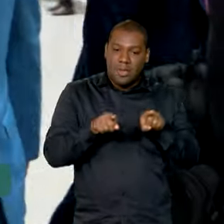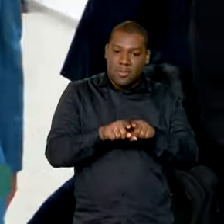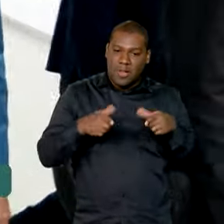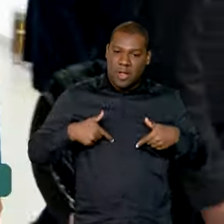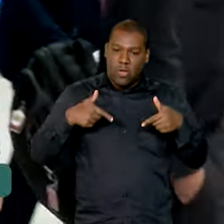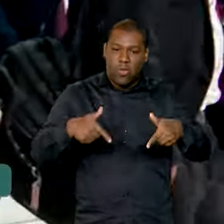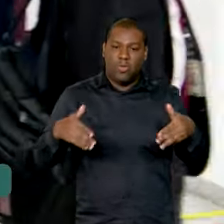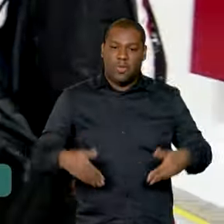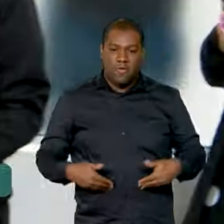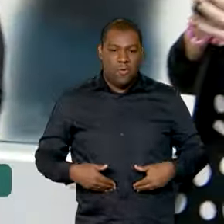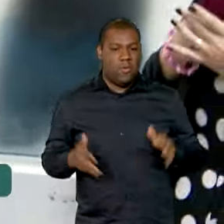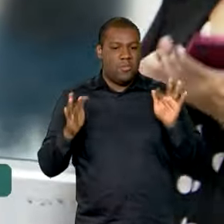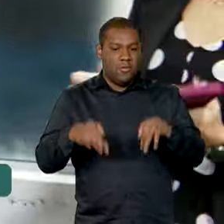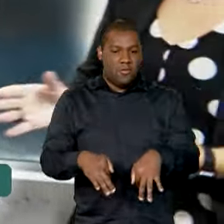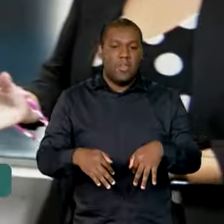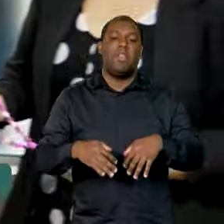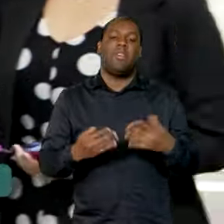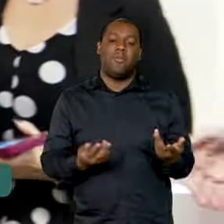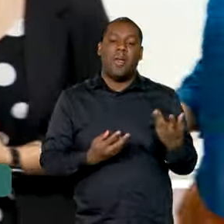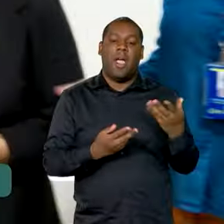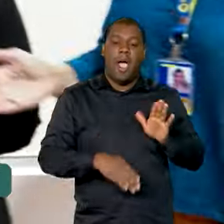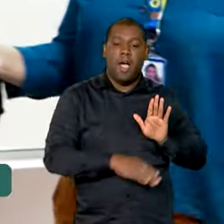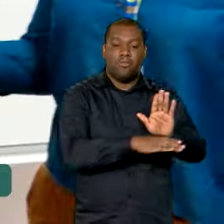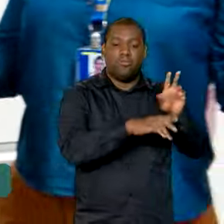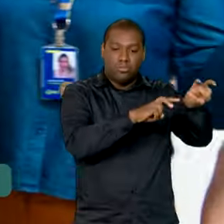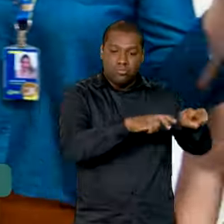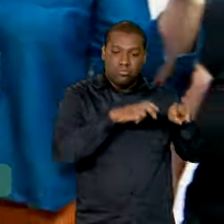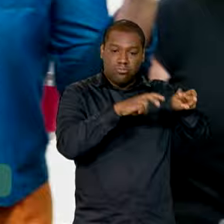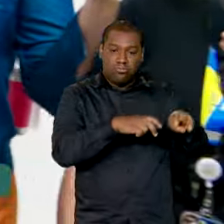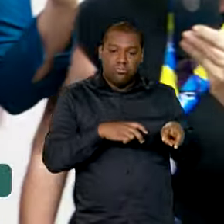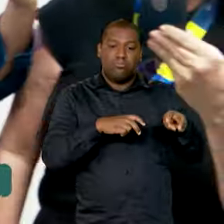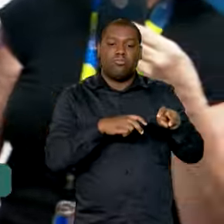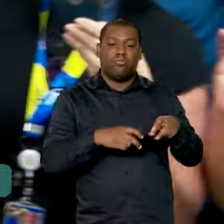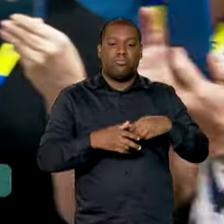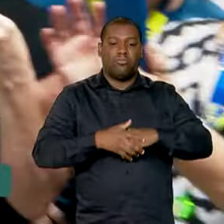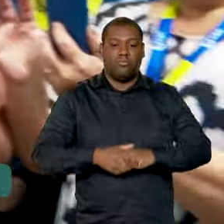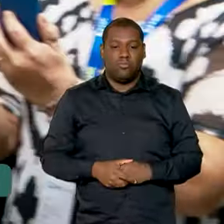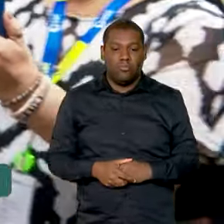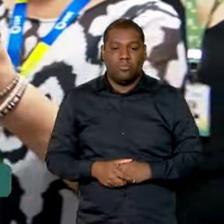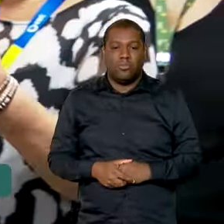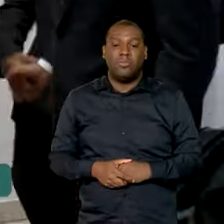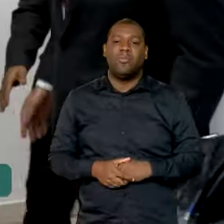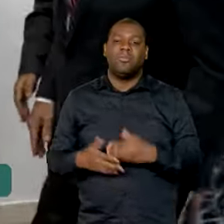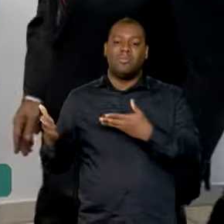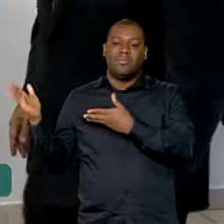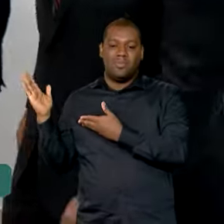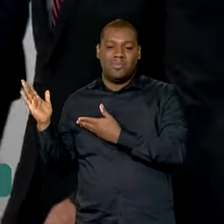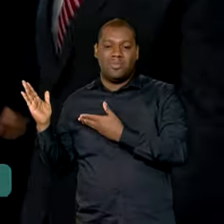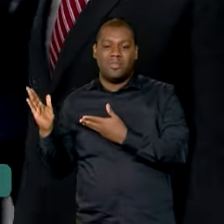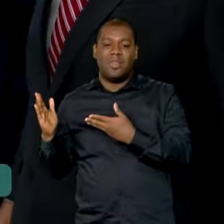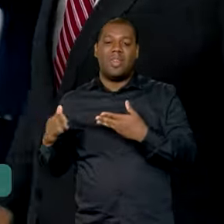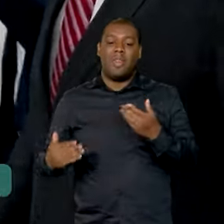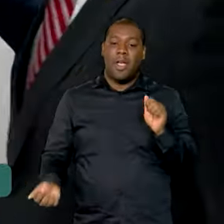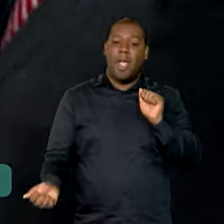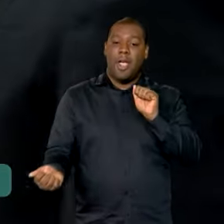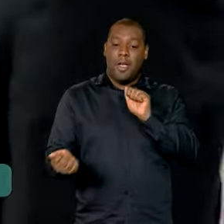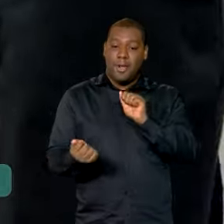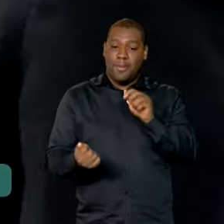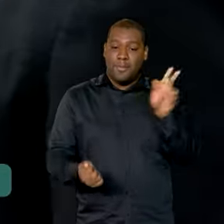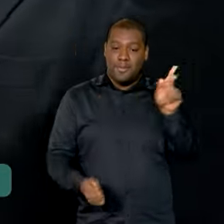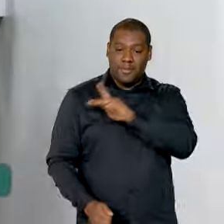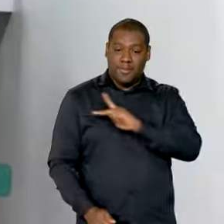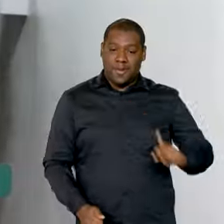O presidente Lula chegou à sede da empresa Brasil de Comunicação em Brasília, acompanhado dos ministros da Casa Civil,